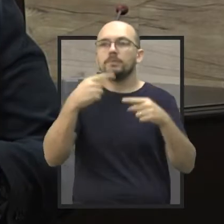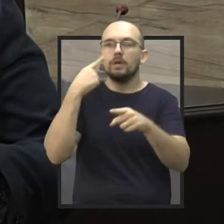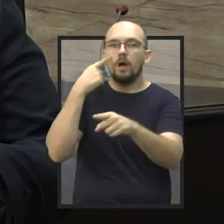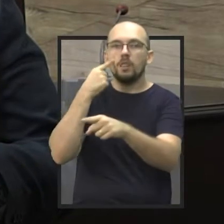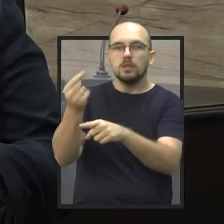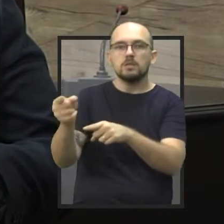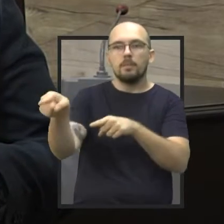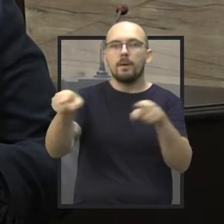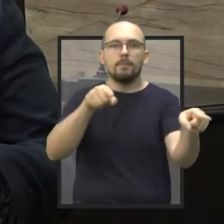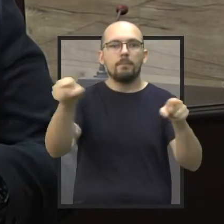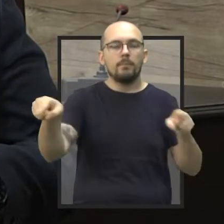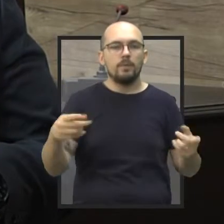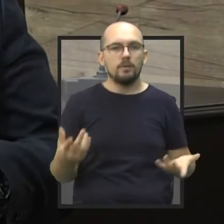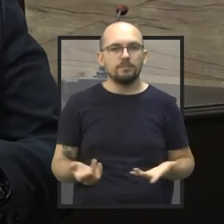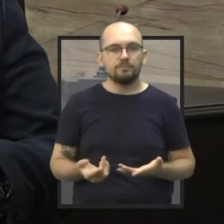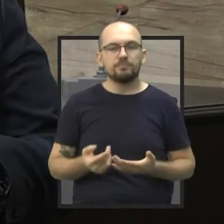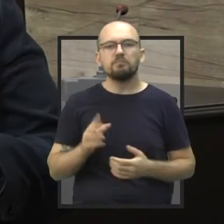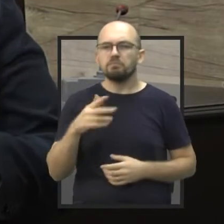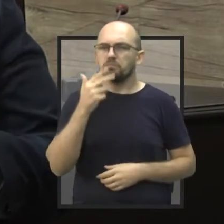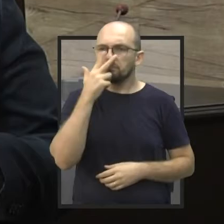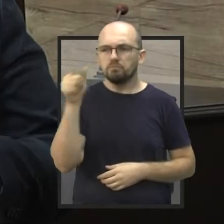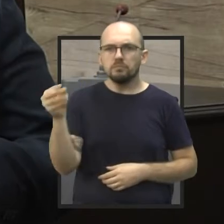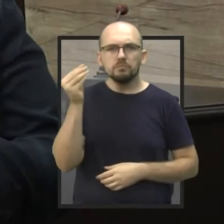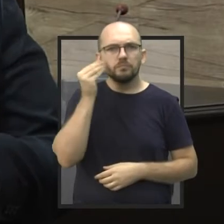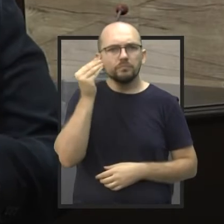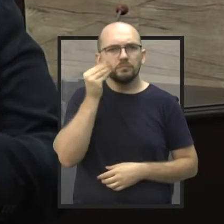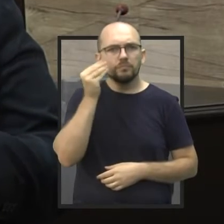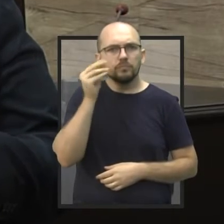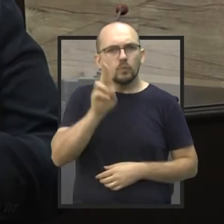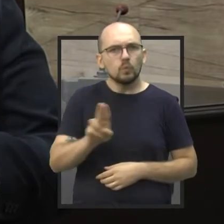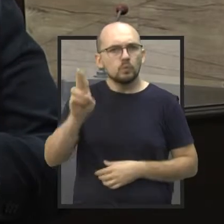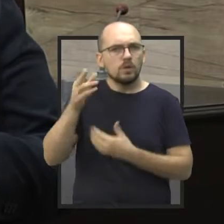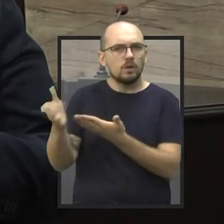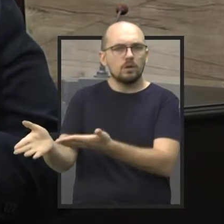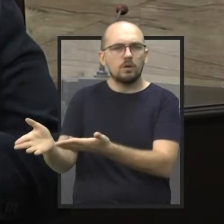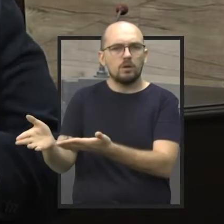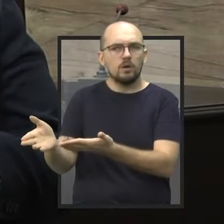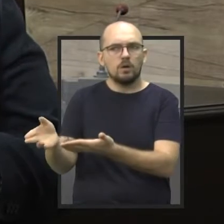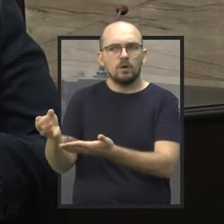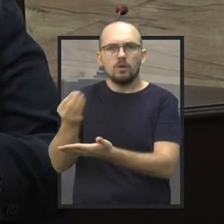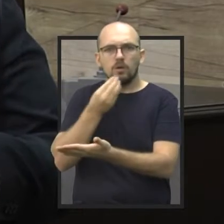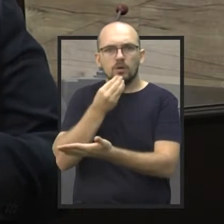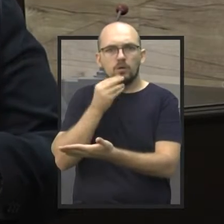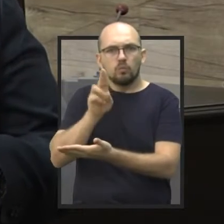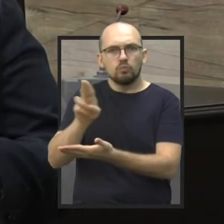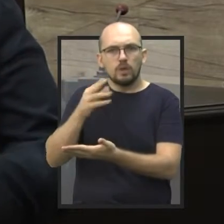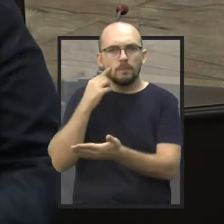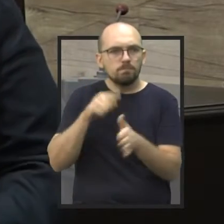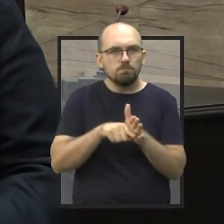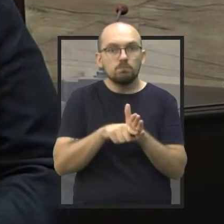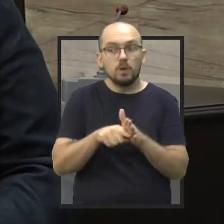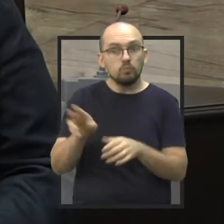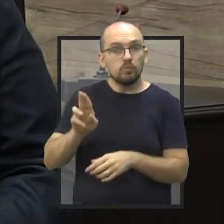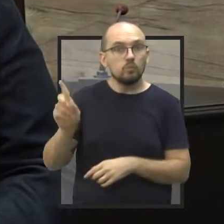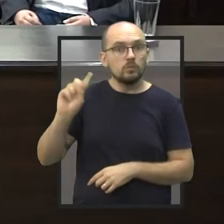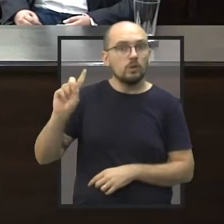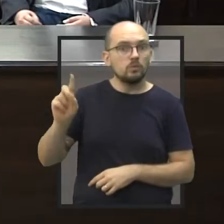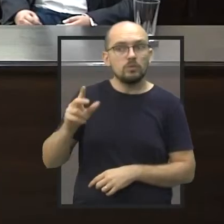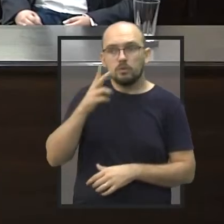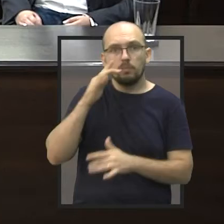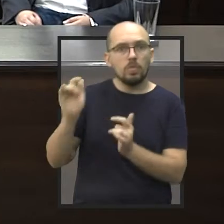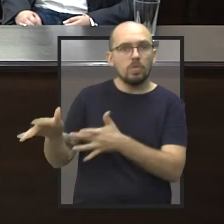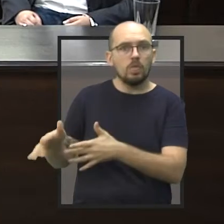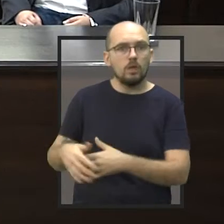conter a pandemia. Eu acho que esses testes seriam de grande valia para fazer um estudo e não estão sendo utilizados.